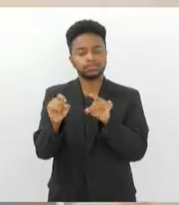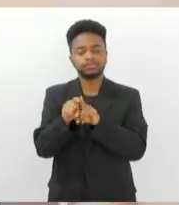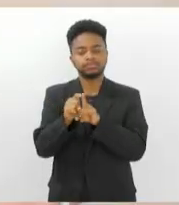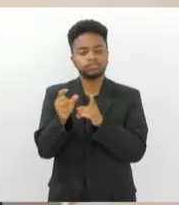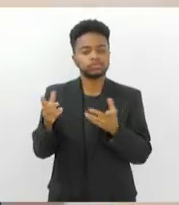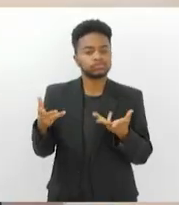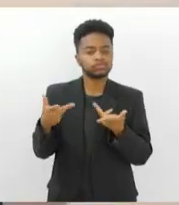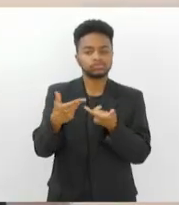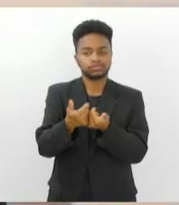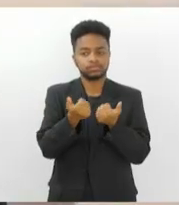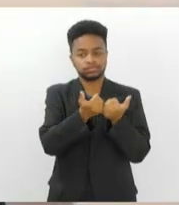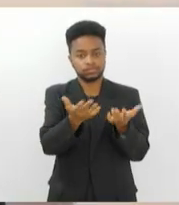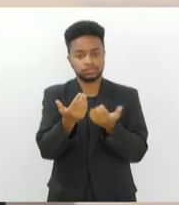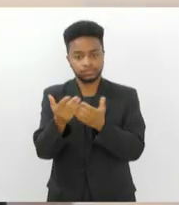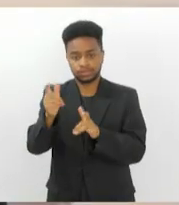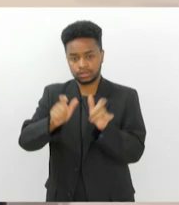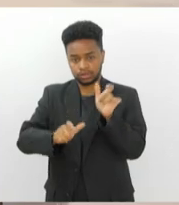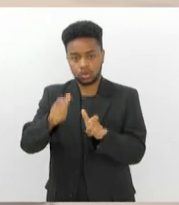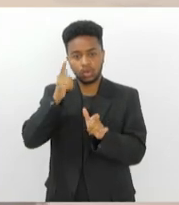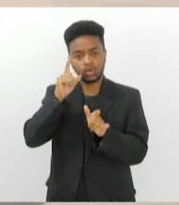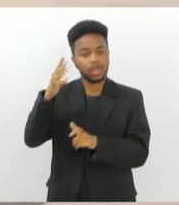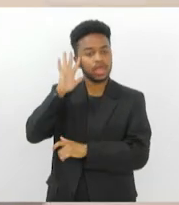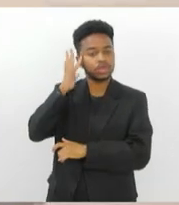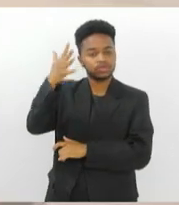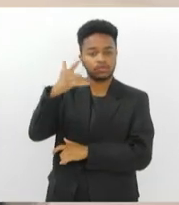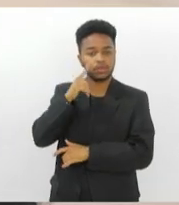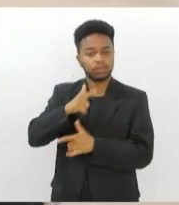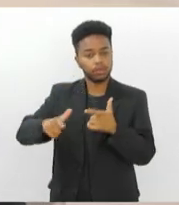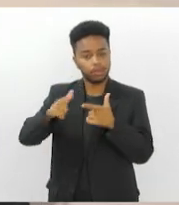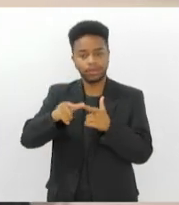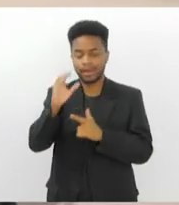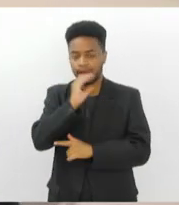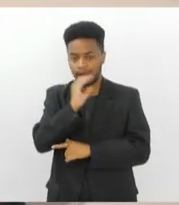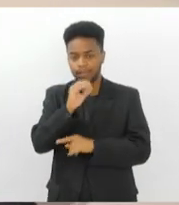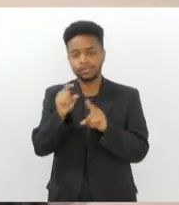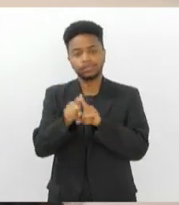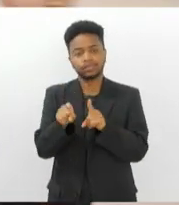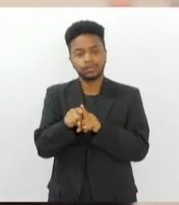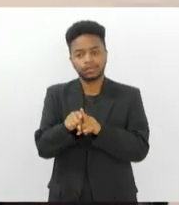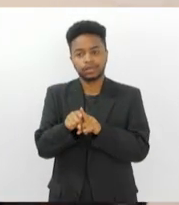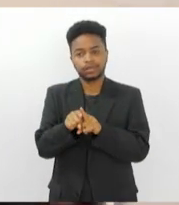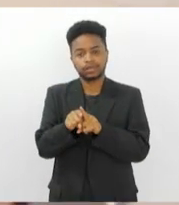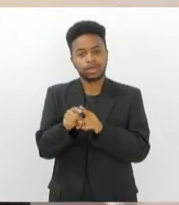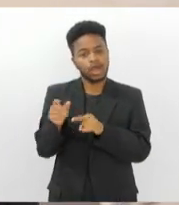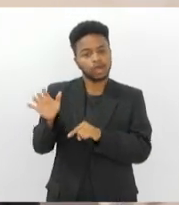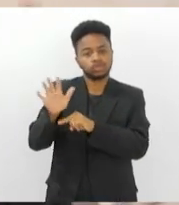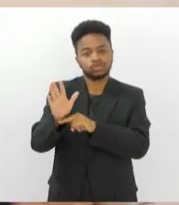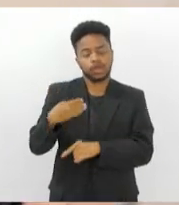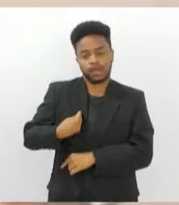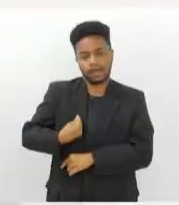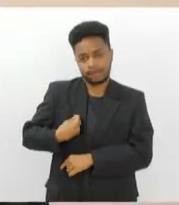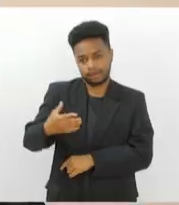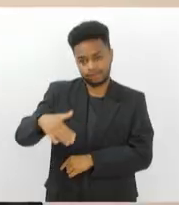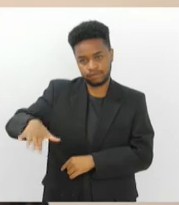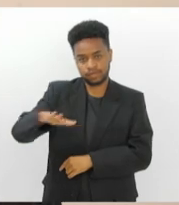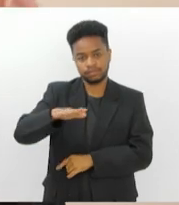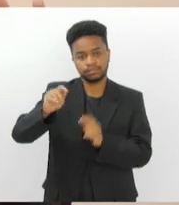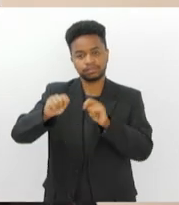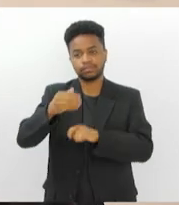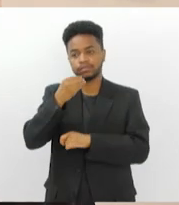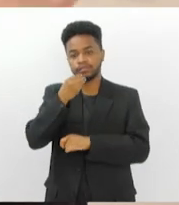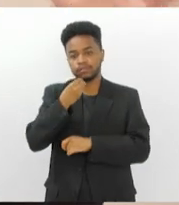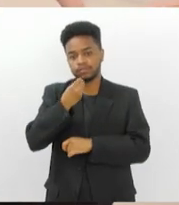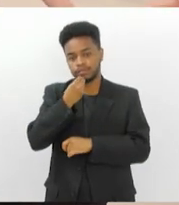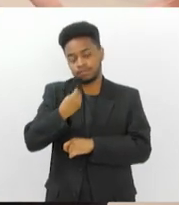estudantes. Agora tem o tempo antecipado para poder resolver o seu problema de válvula e agilizar também a vida dele como um todo, para lá para fora, para poder viver melhor. A gente tem aqui um